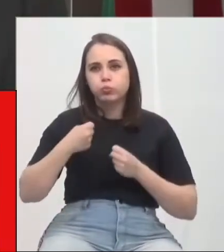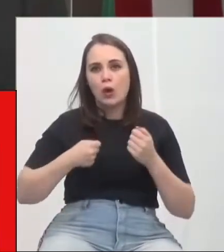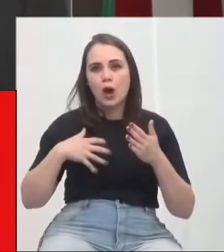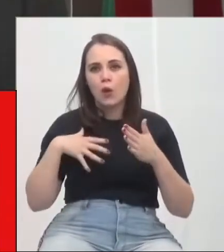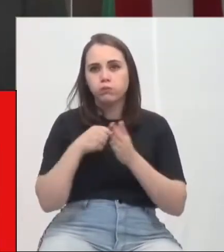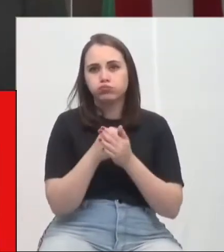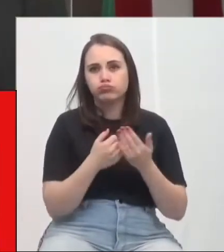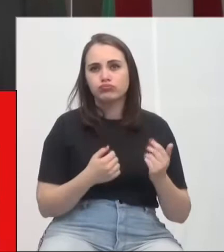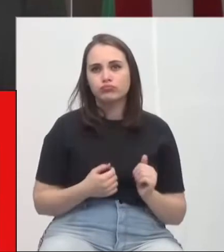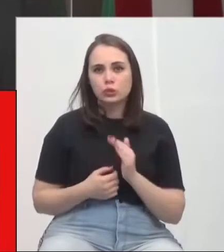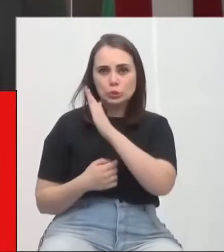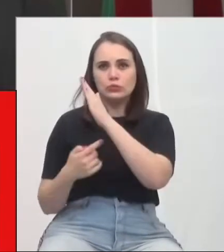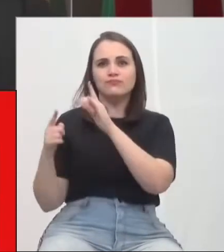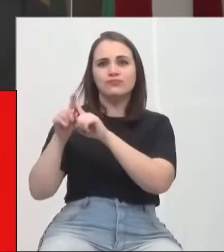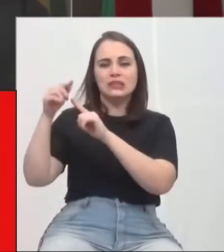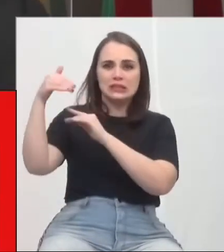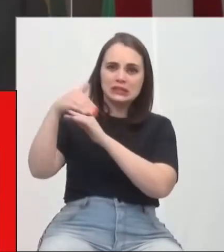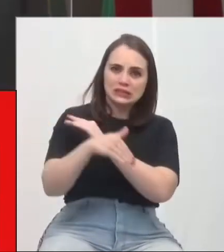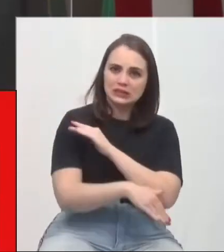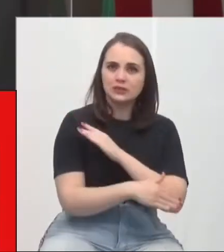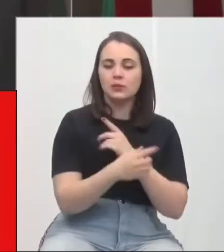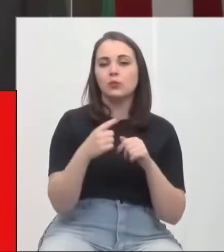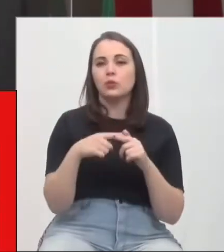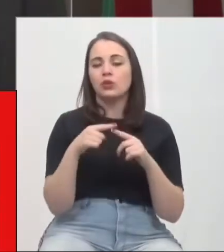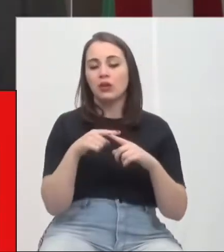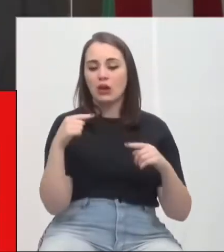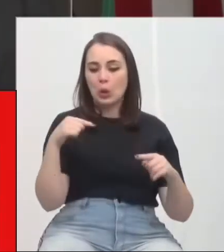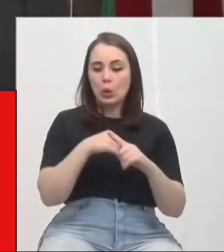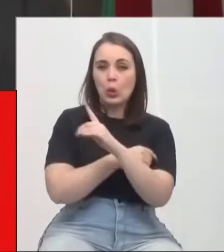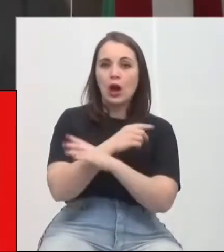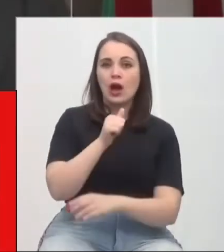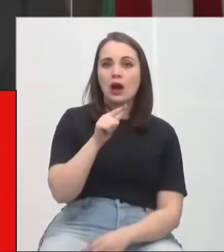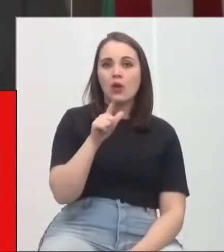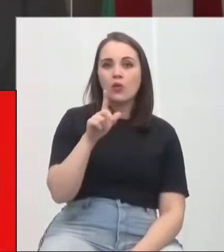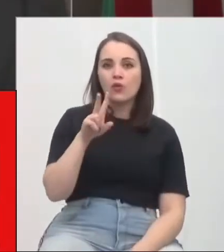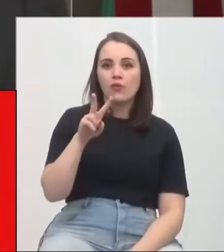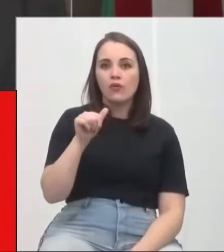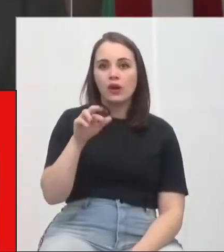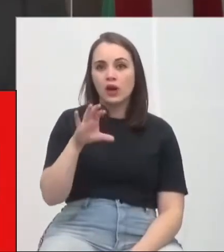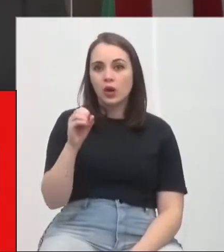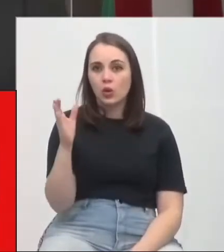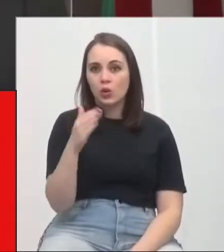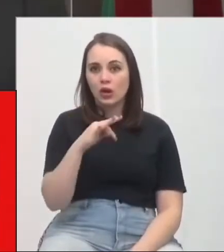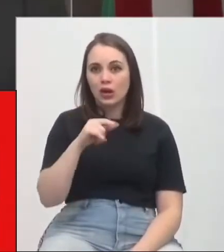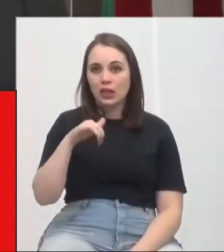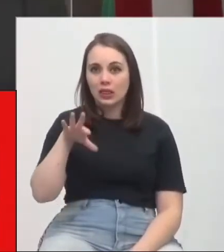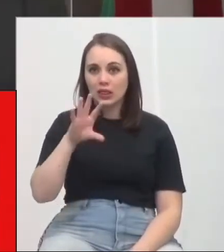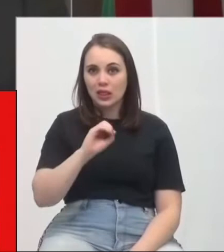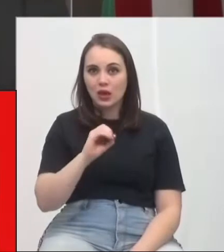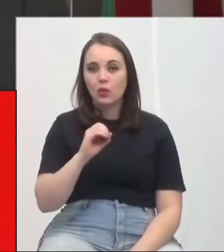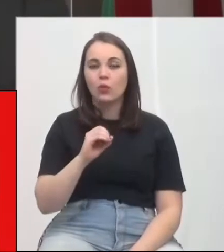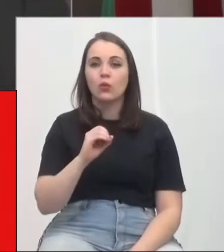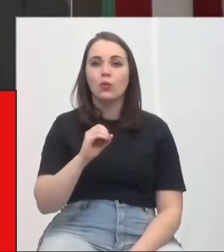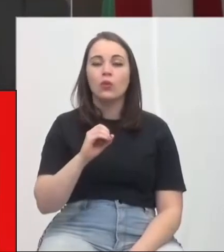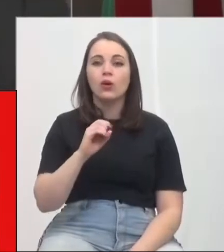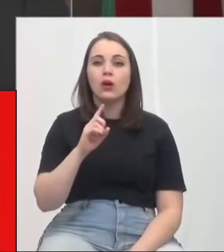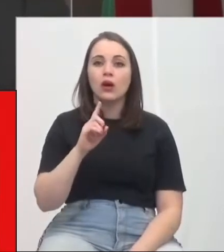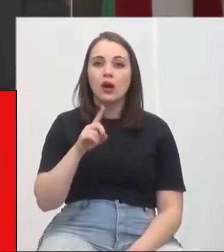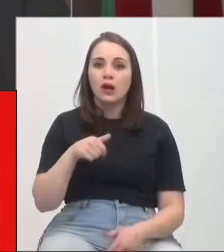na subida e na descida, porque a Álvaro Catão, ela é um fluxo até para alguns municípios da região,